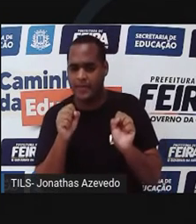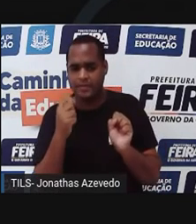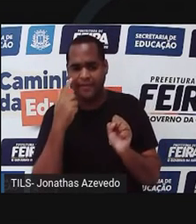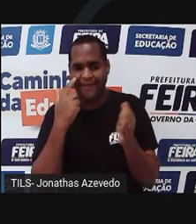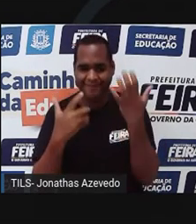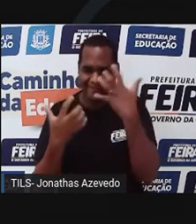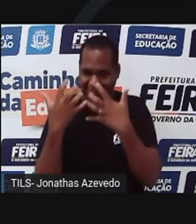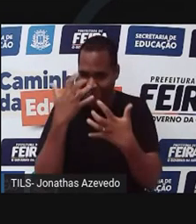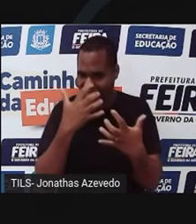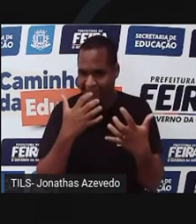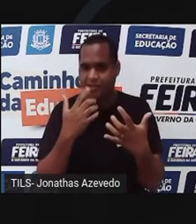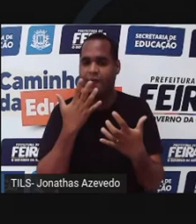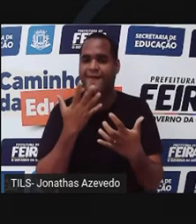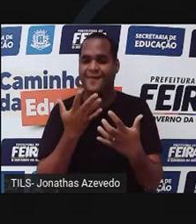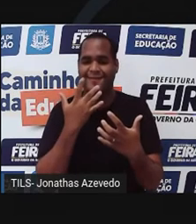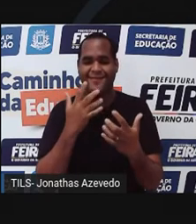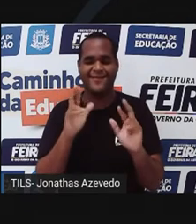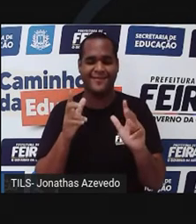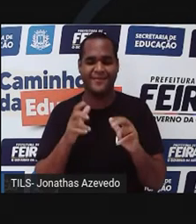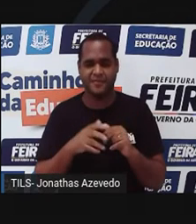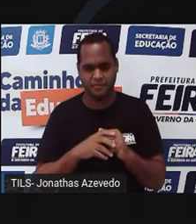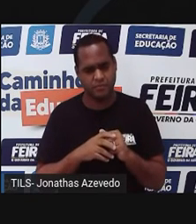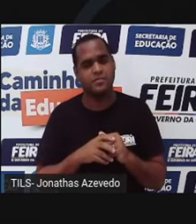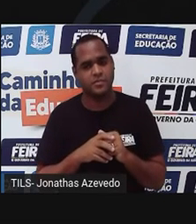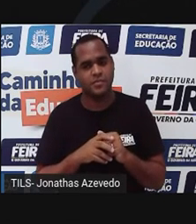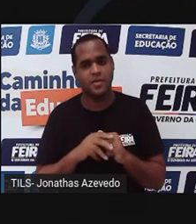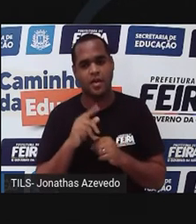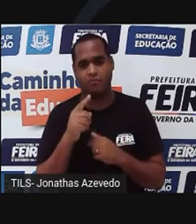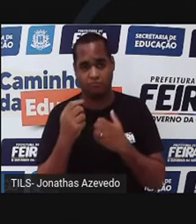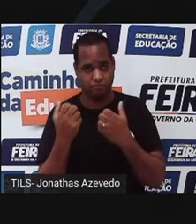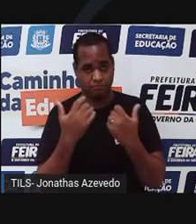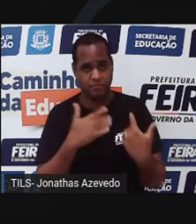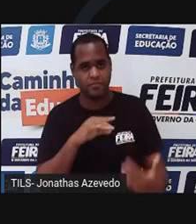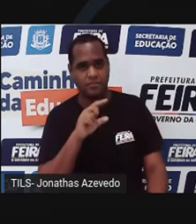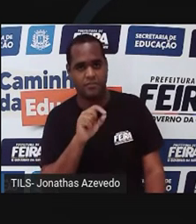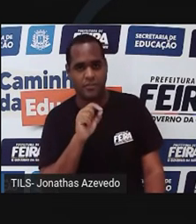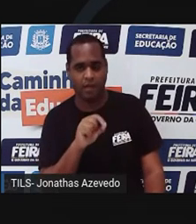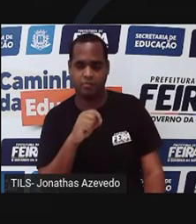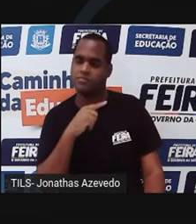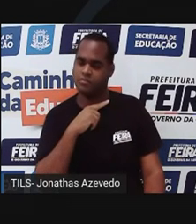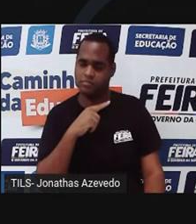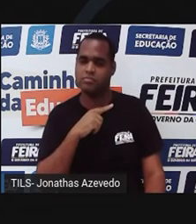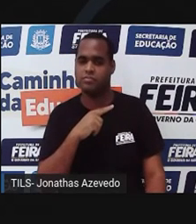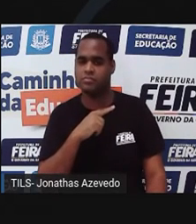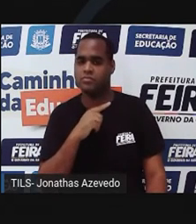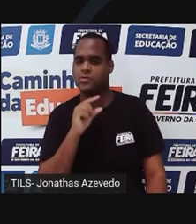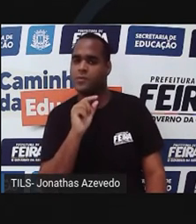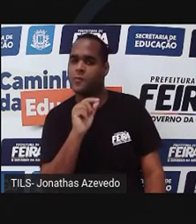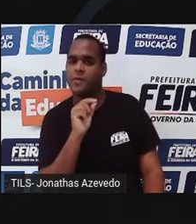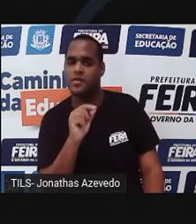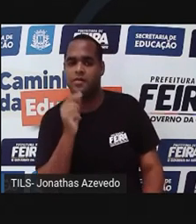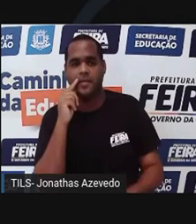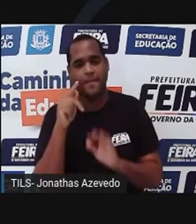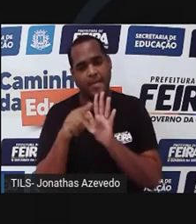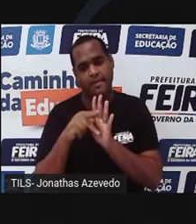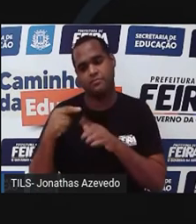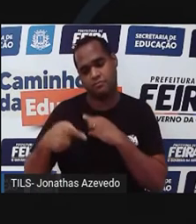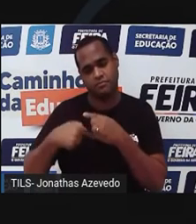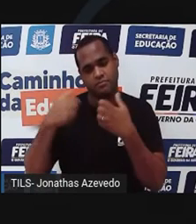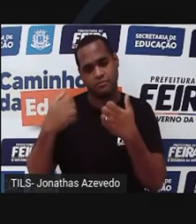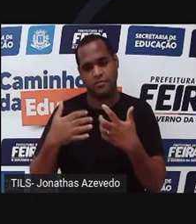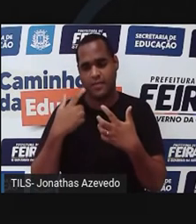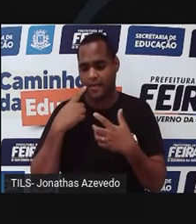visão de cores. Você falou aqui que existe essa parte genética